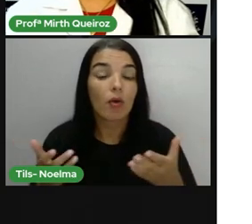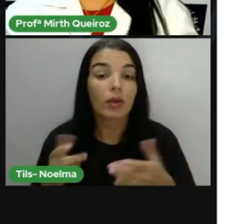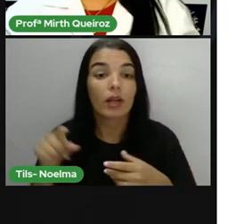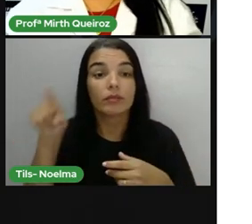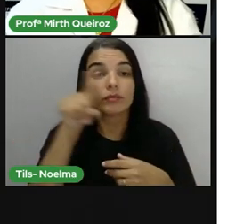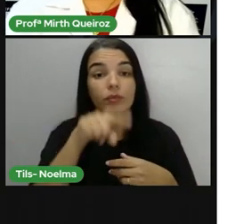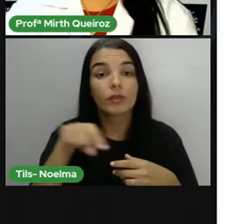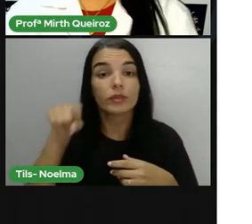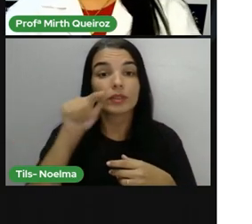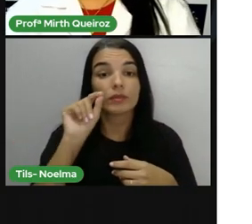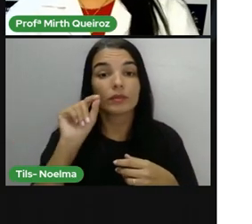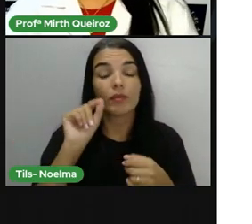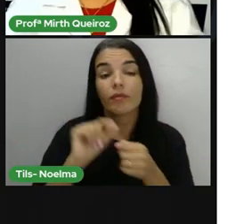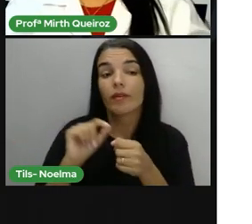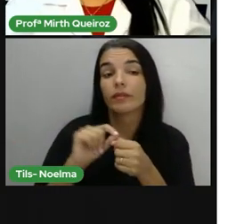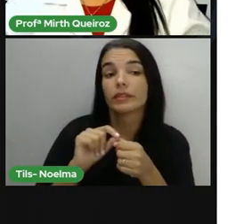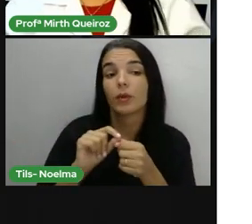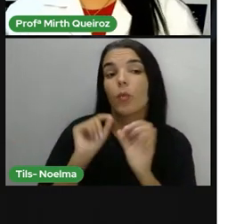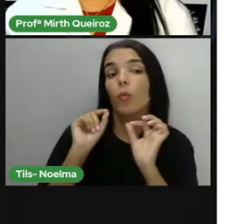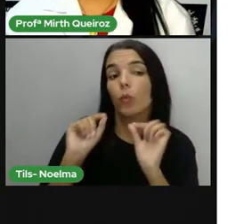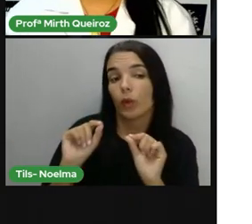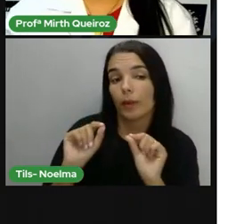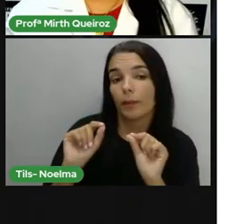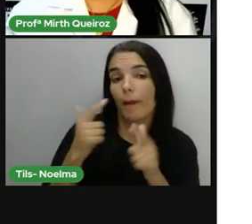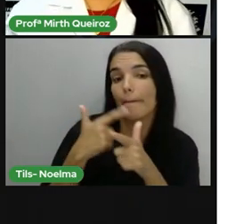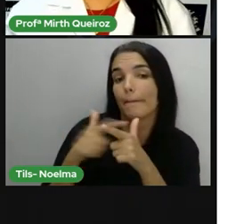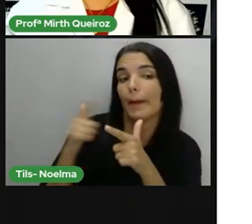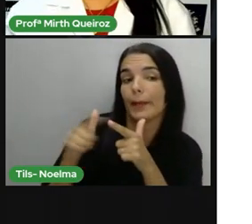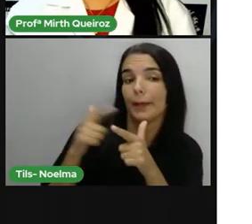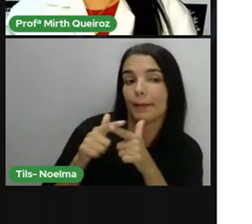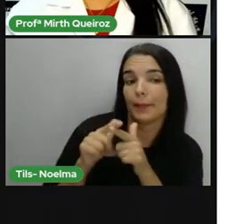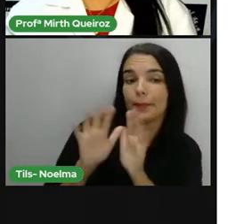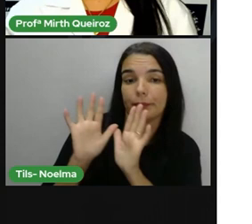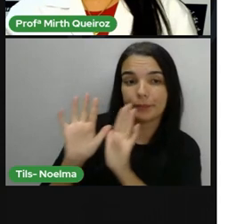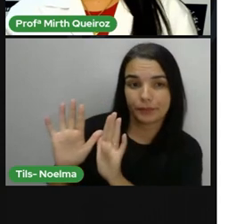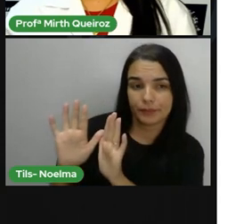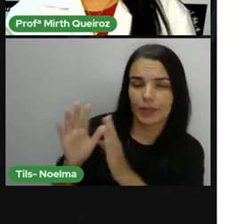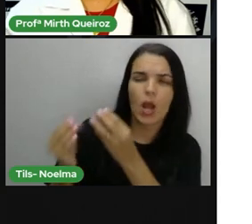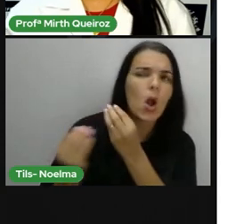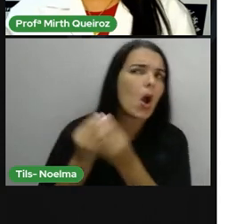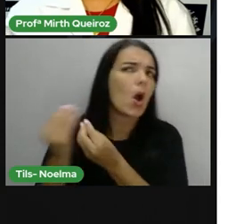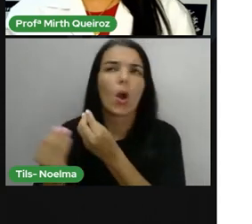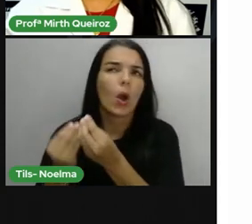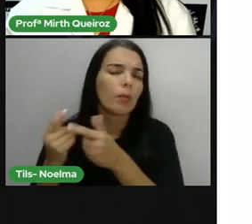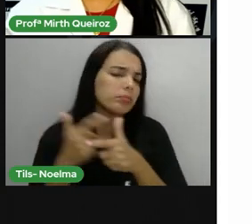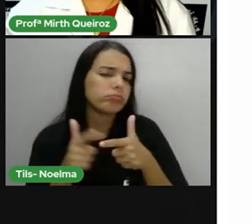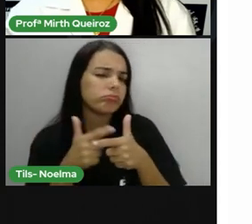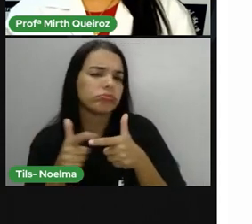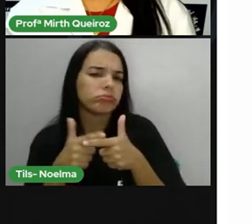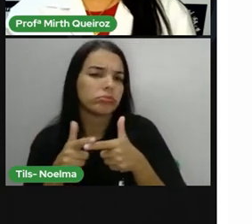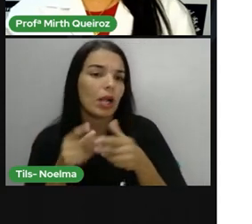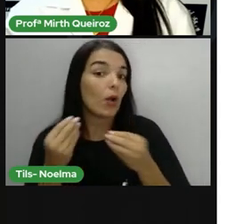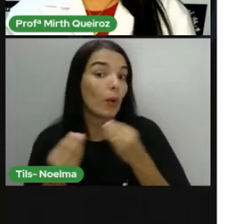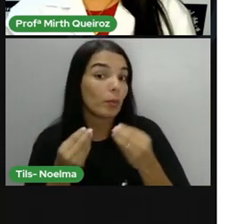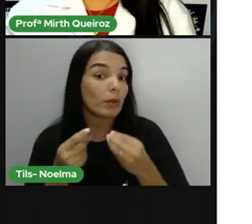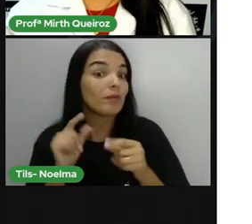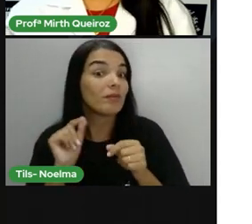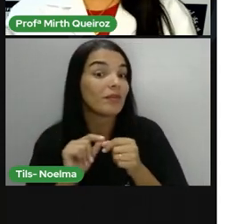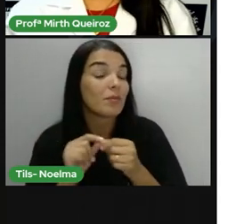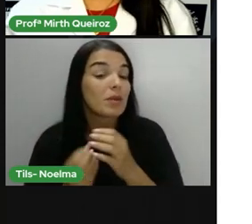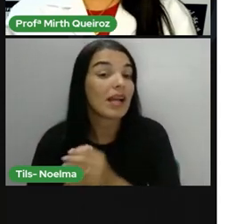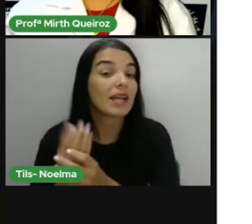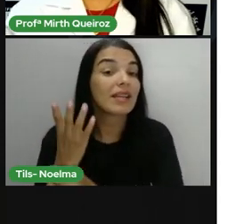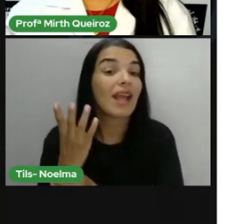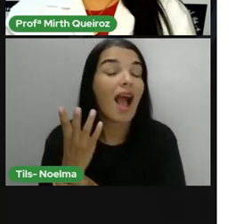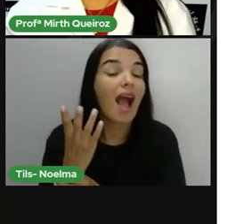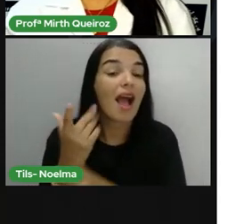nós vamos problematizar. Como assim problematizar, Pronto? Nós vamos criar